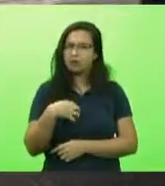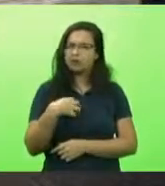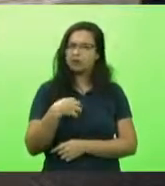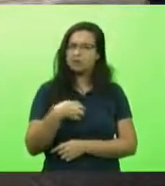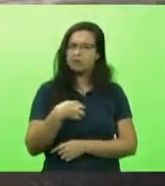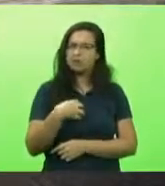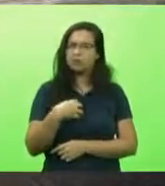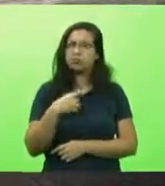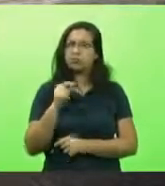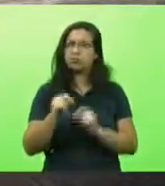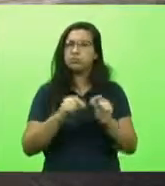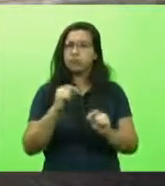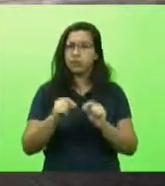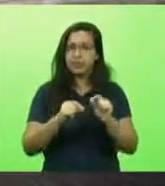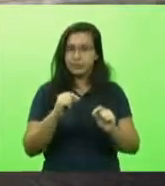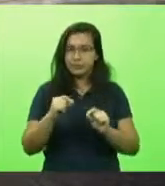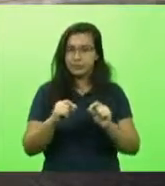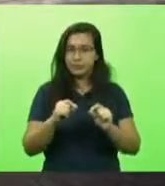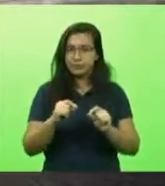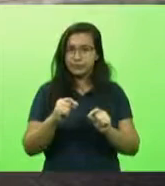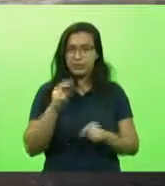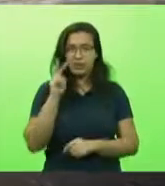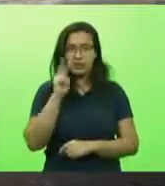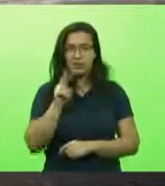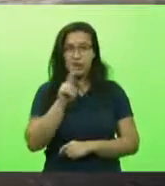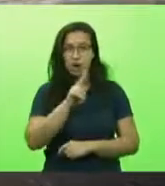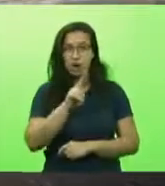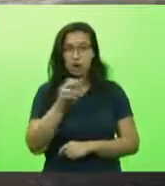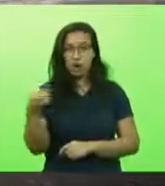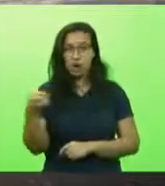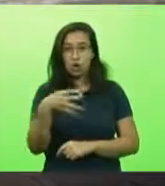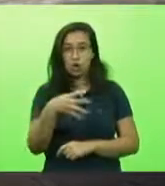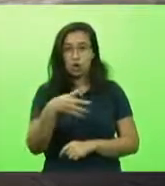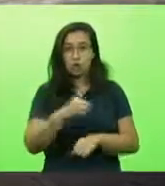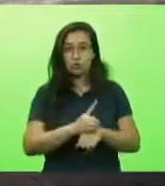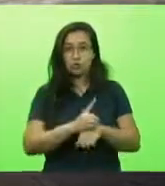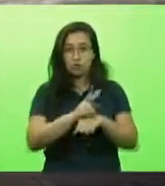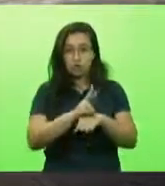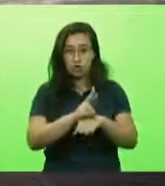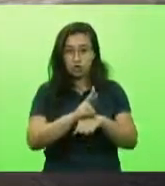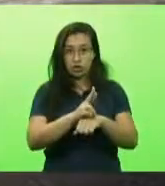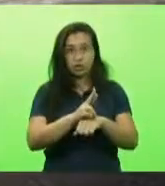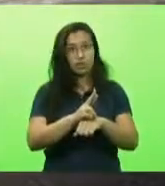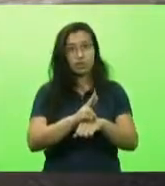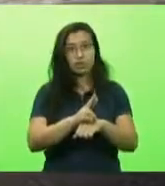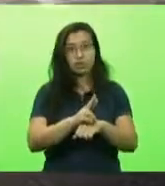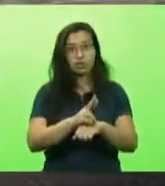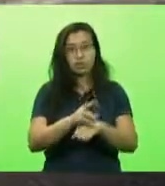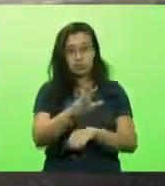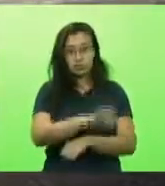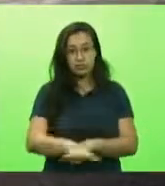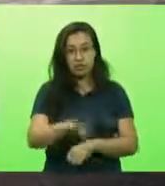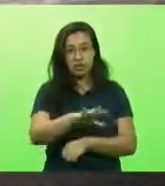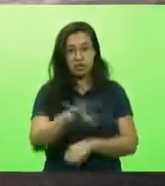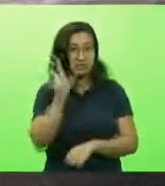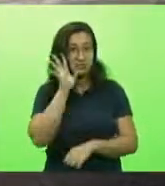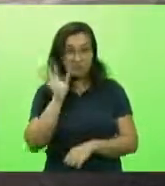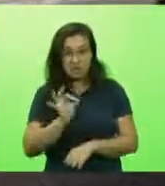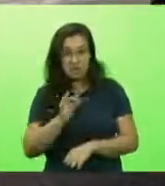quando eu vejo o novo diretor geral, que eu não conheço, não tenho ideia, não sei quem é,